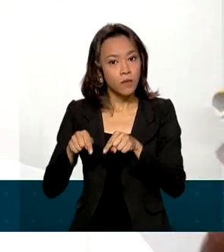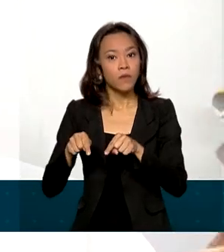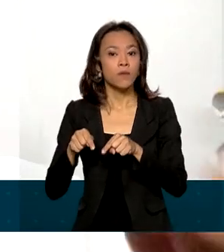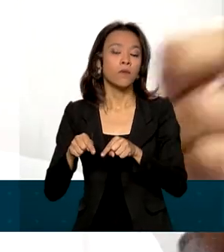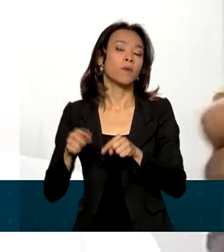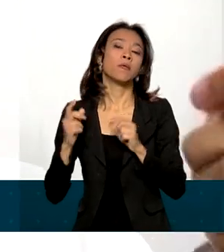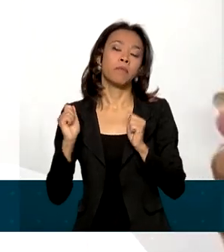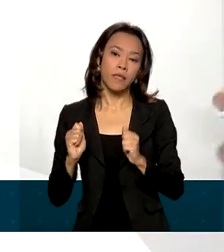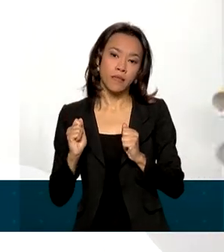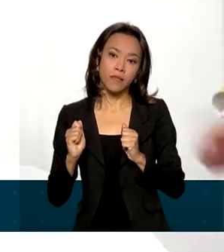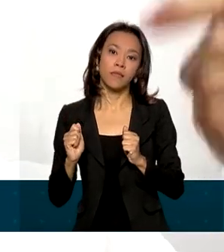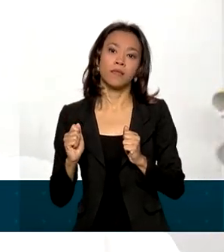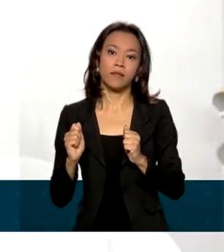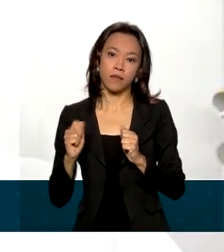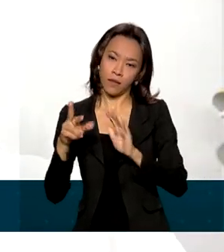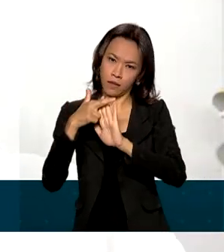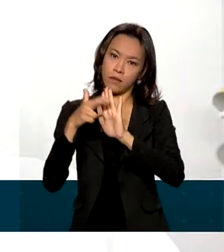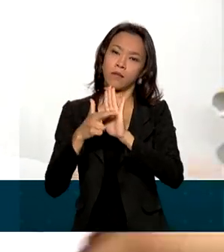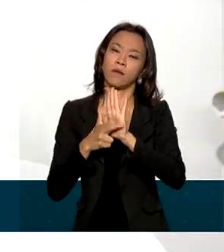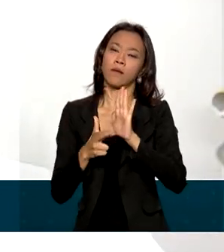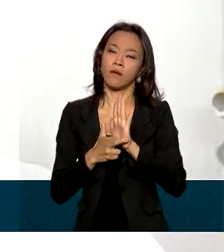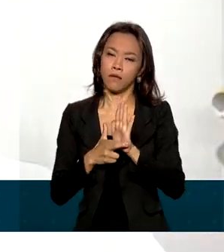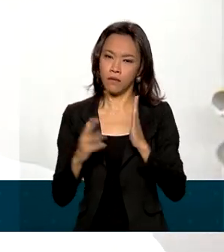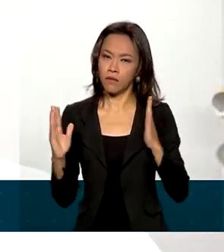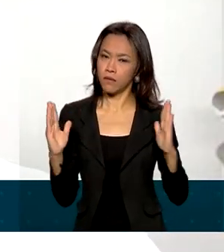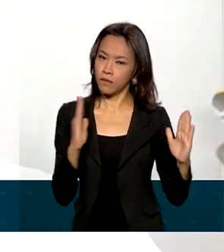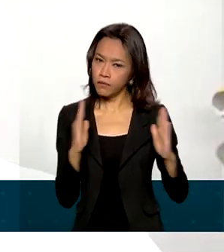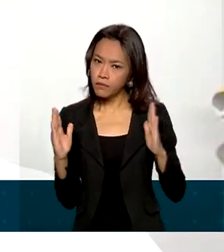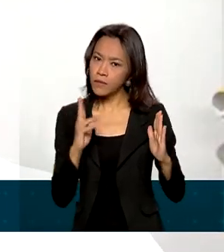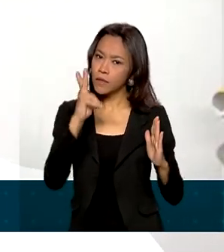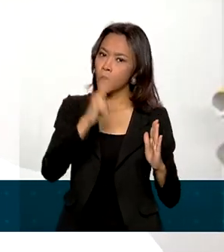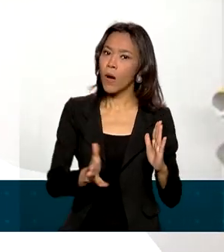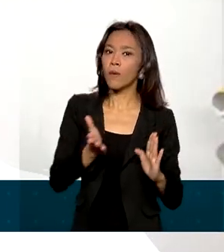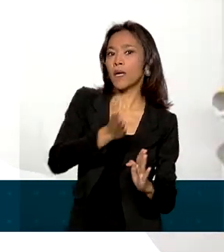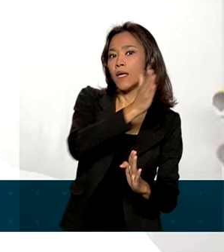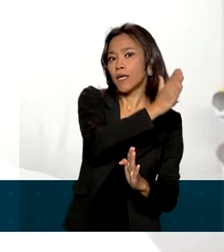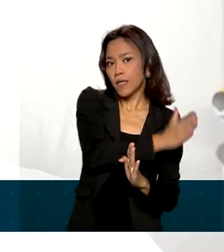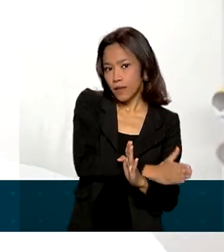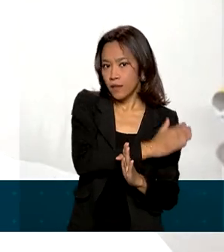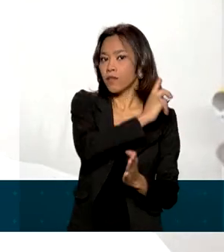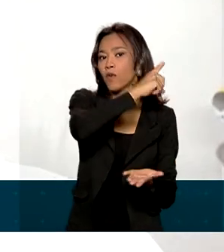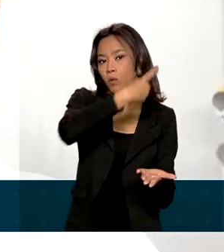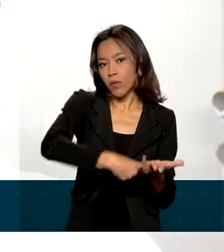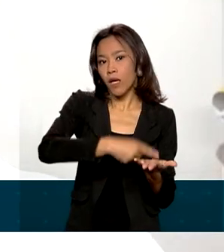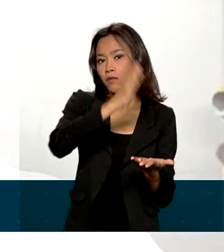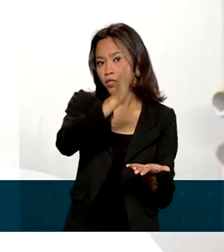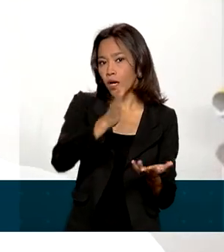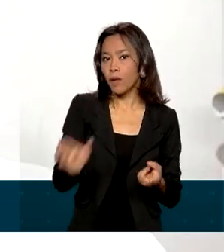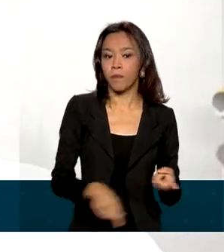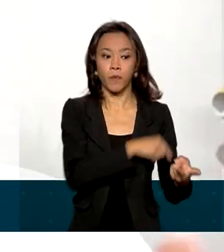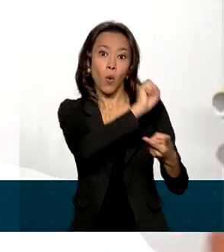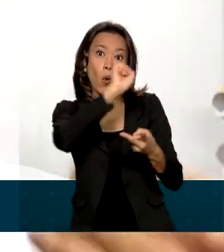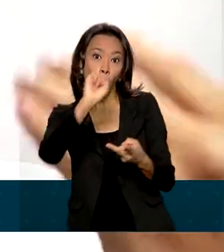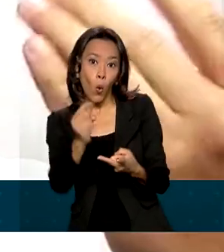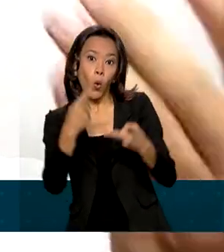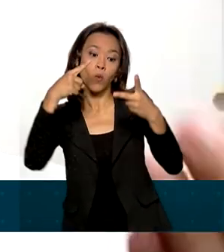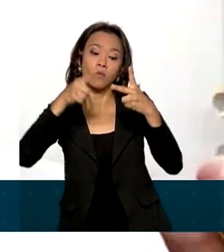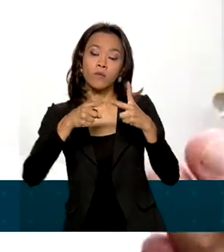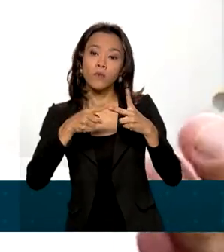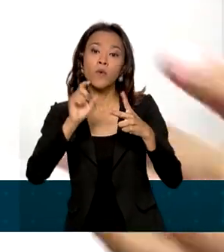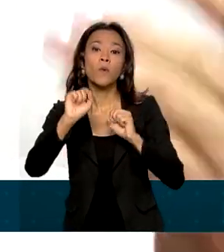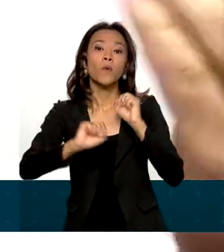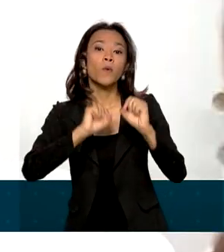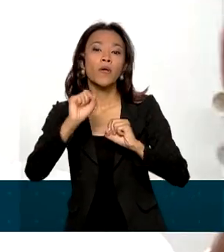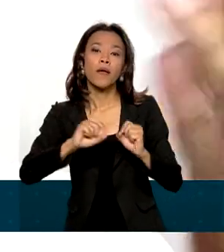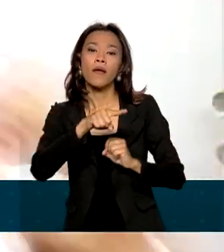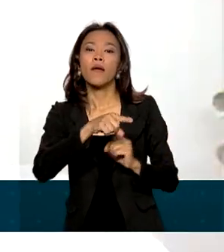deve ocorrer em condições similares àquelas inicialmente acordadas. Ou a segunda opção, ele vai poder disponibilizar um